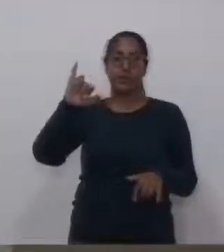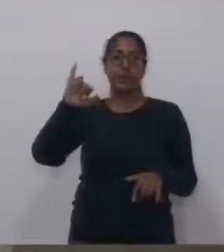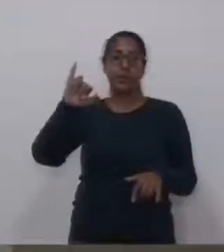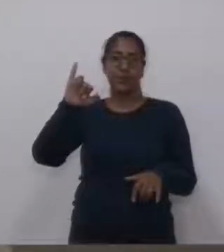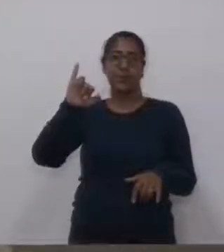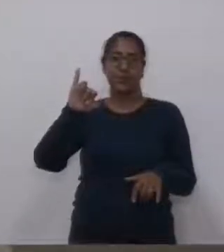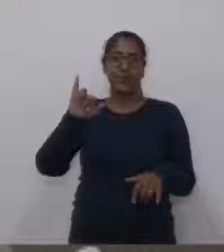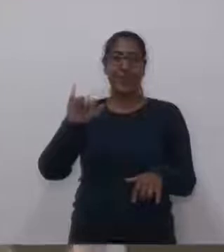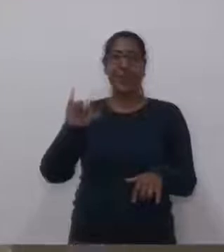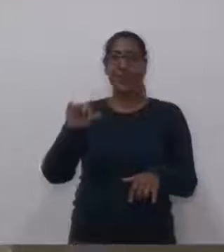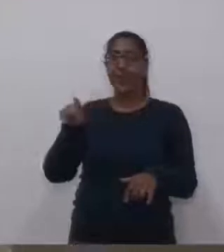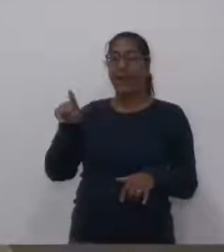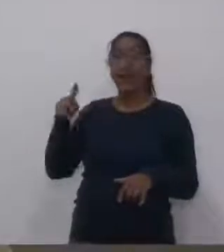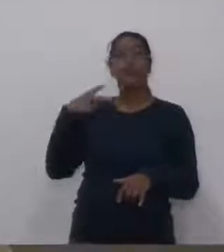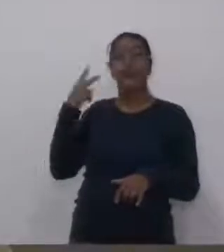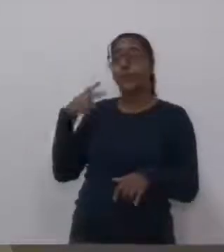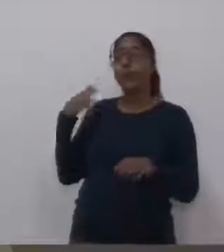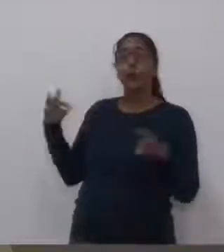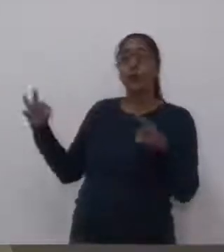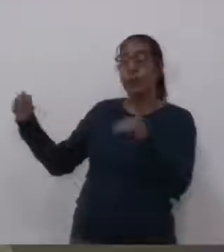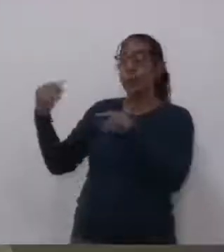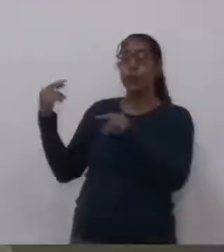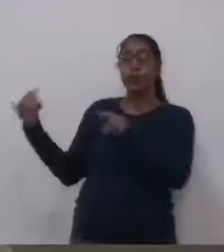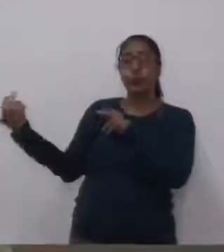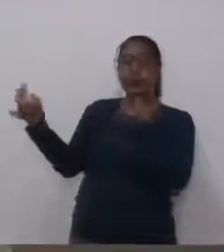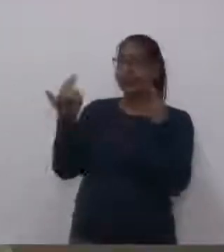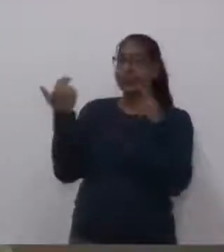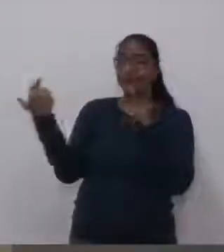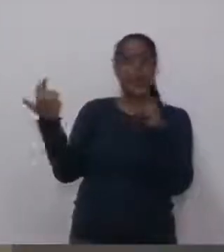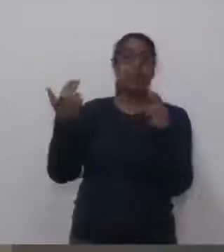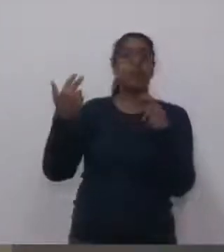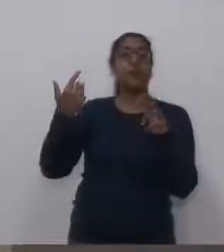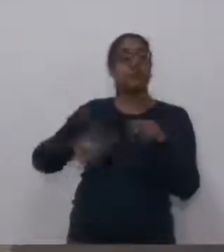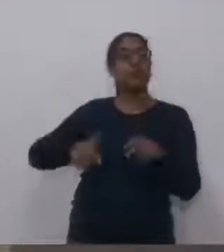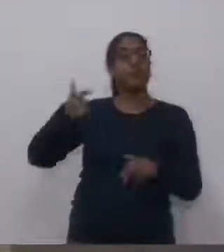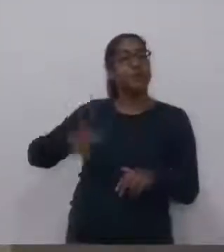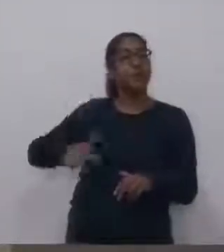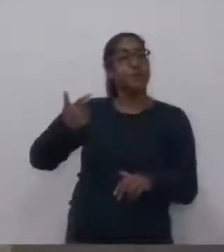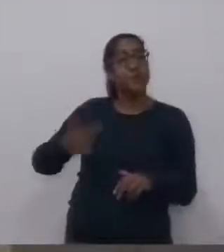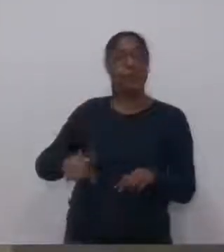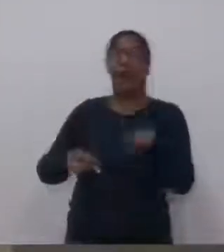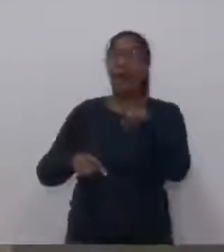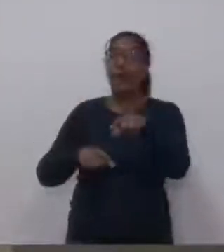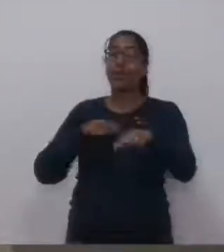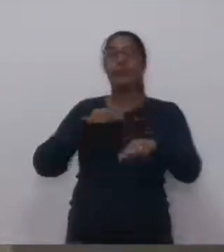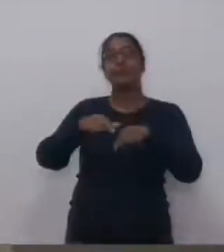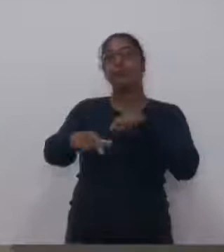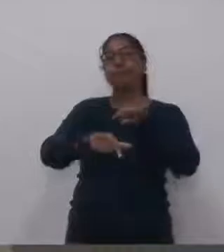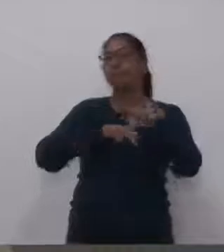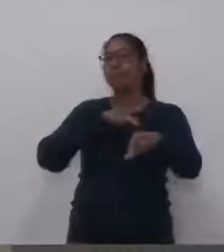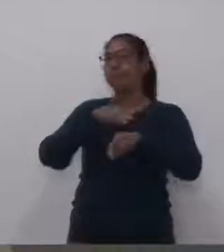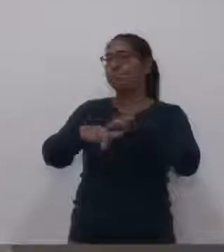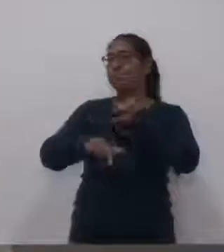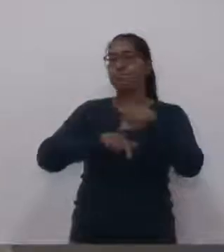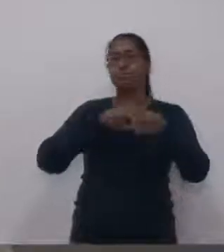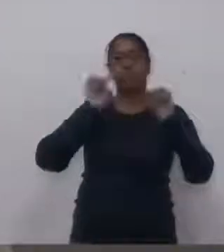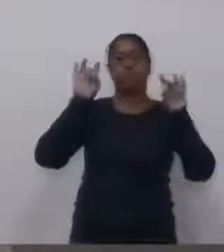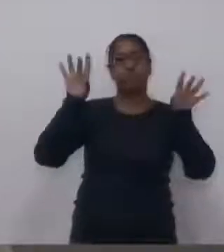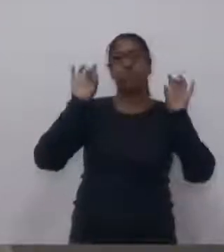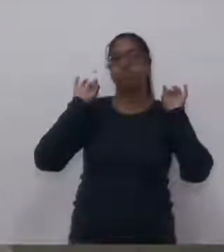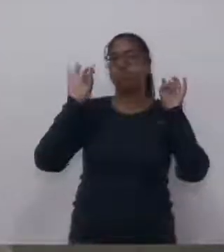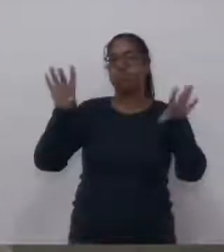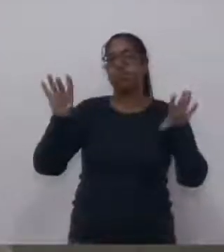até repetitivo, porque todos aqui falam a mesma coisa, né, do brilhante, do fantástico trabalho realizado por todos vocês,